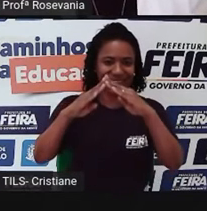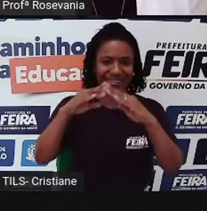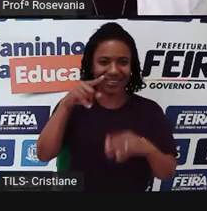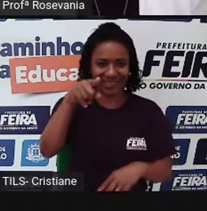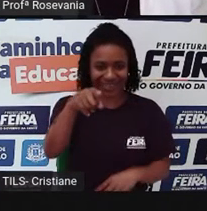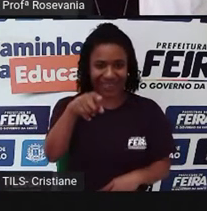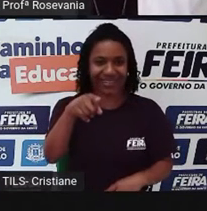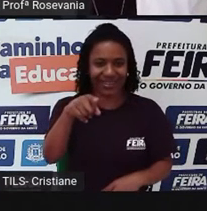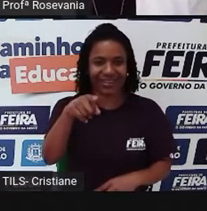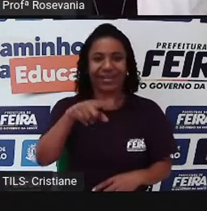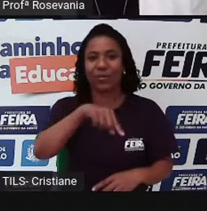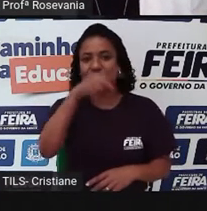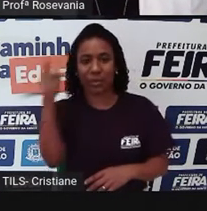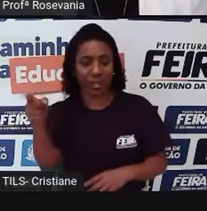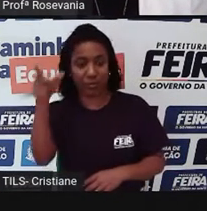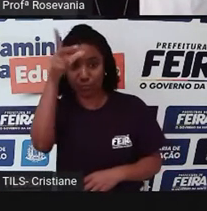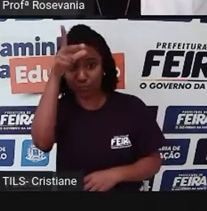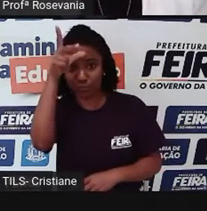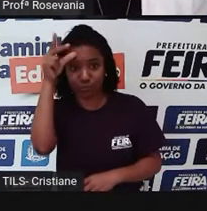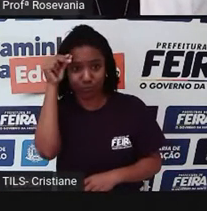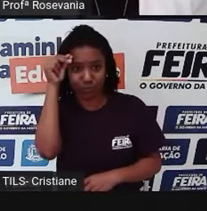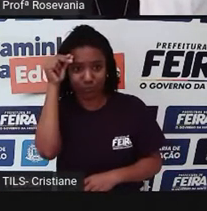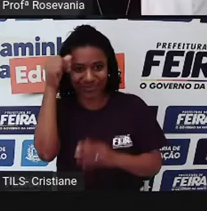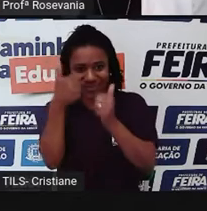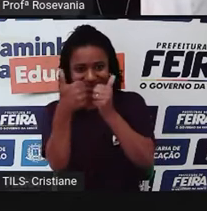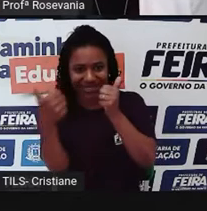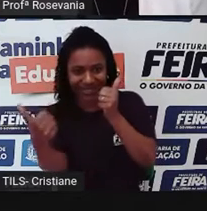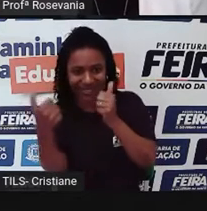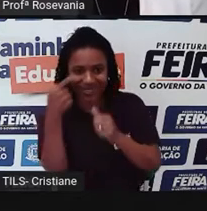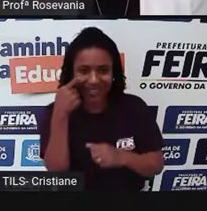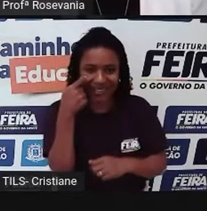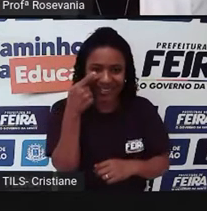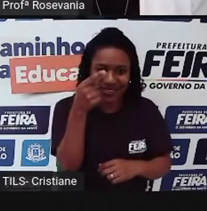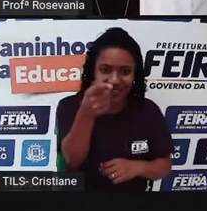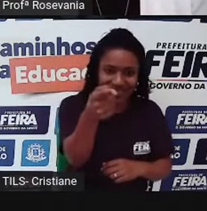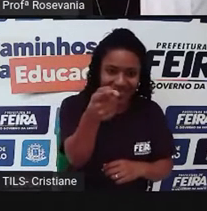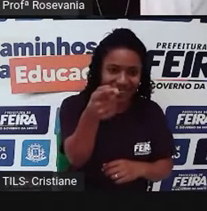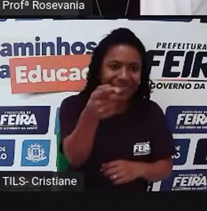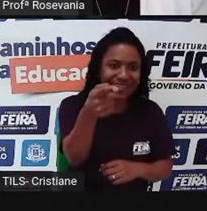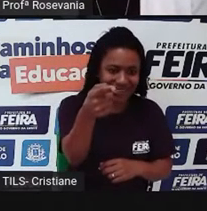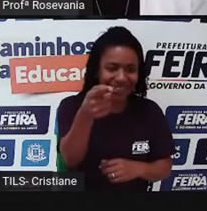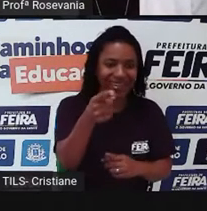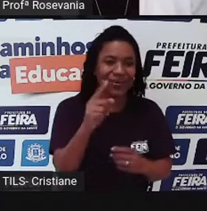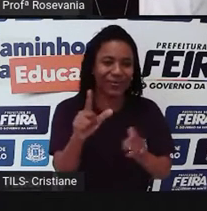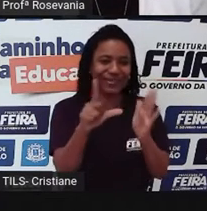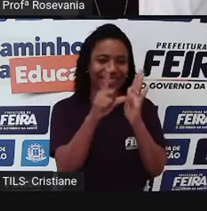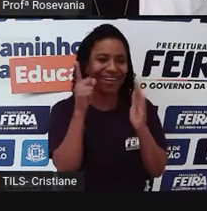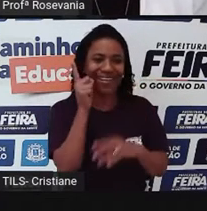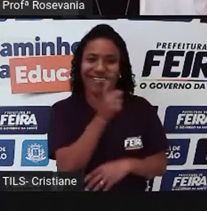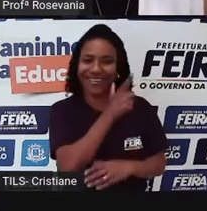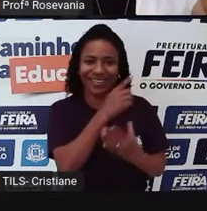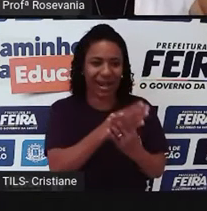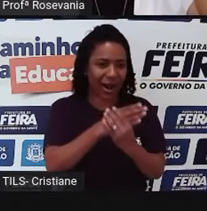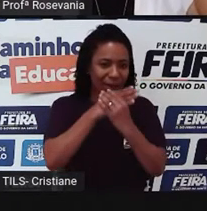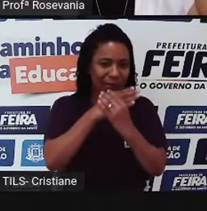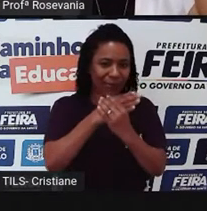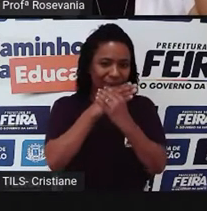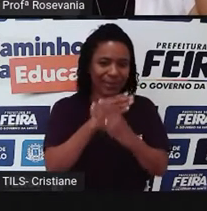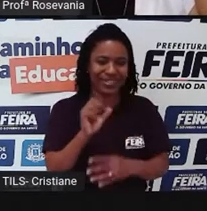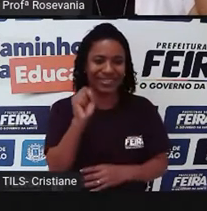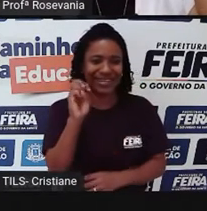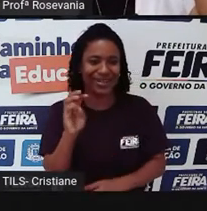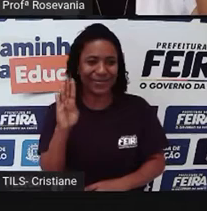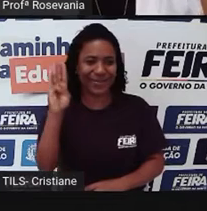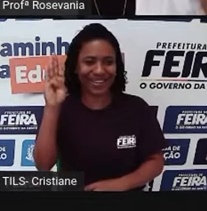a Prefeitura Municipal. Esse prédio aqui é o da Sambu, e hoje, mas vocês percebam que a feira era bastante atuante para a gente